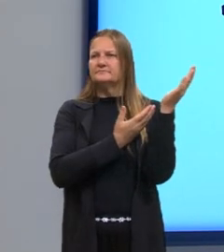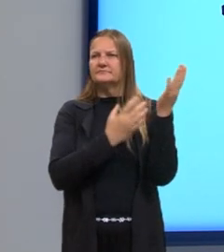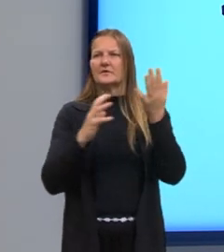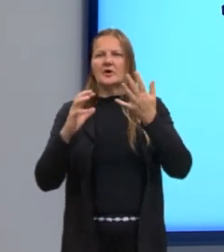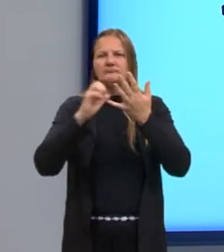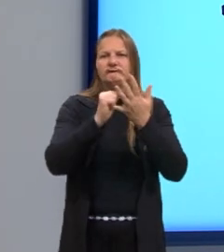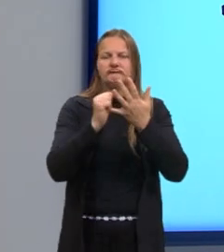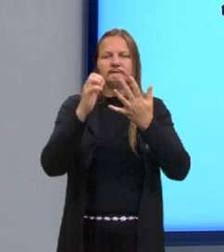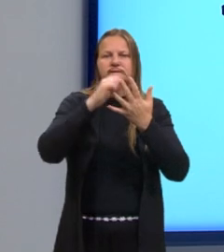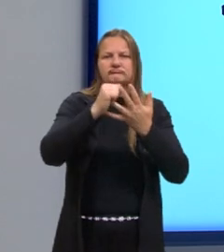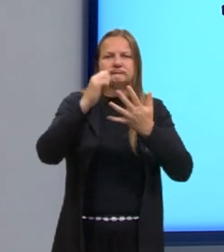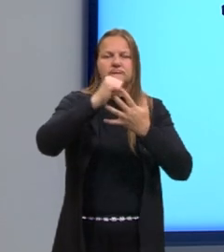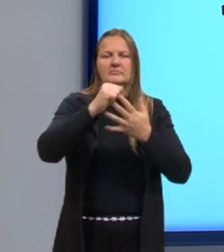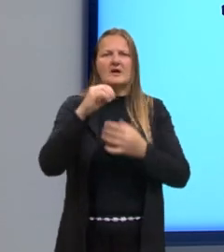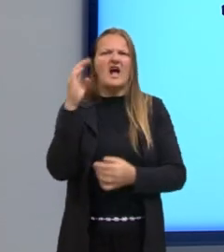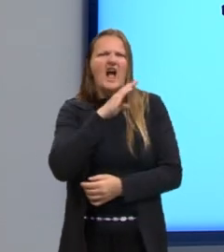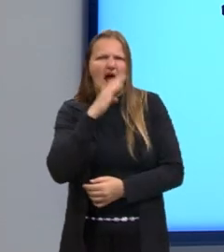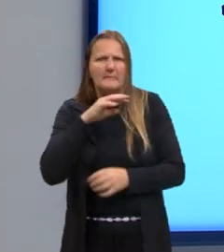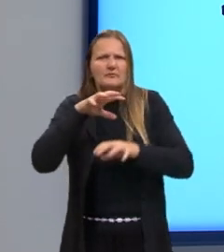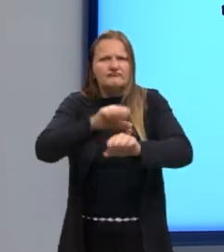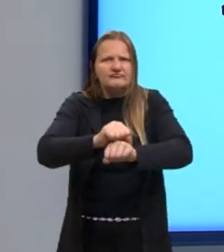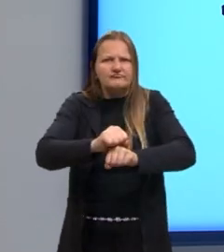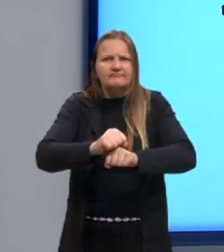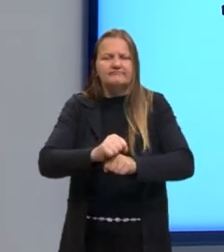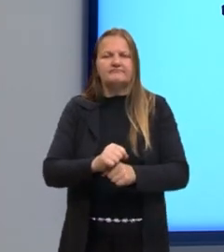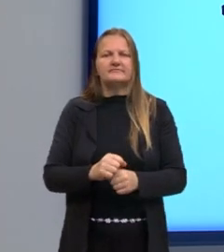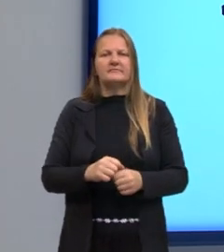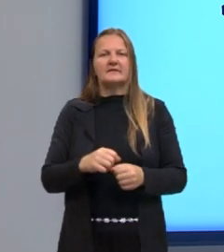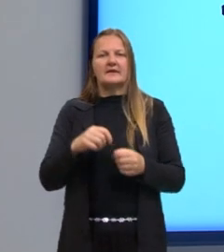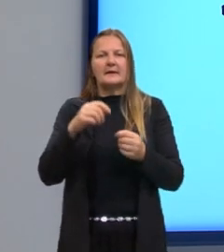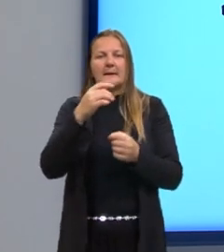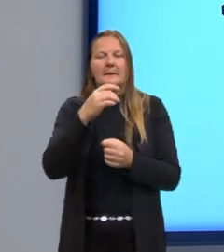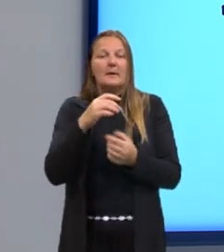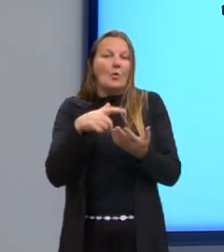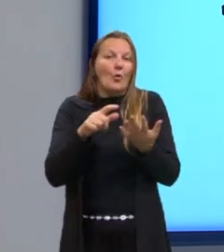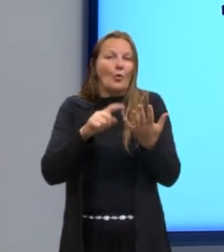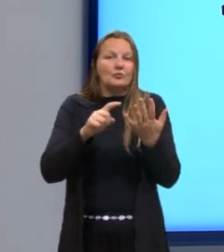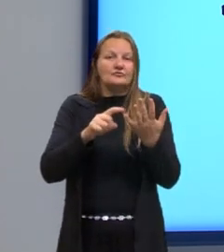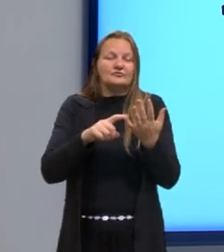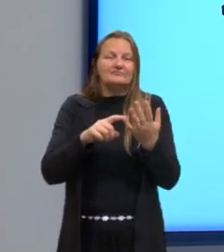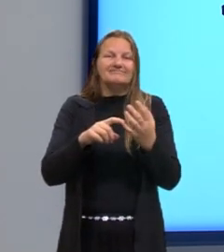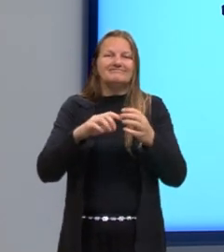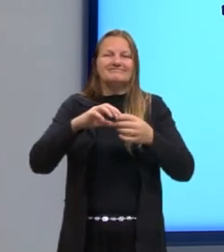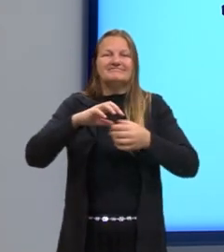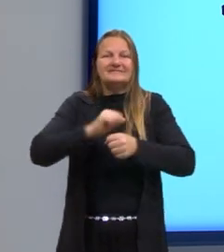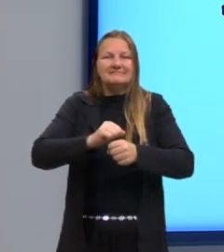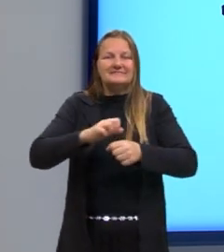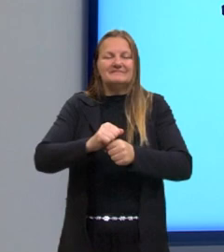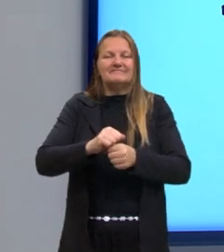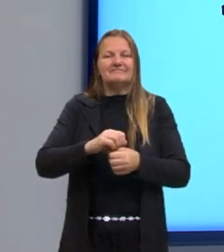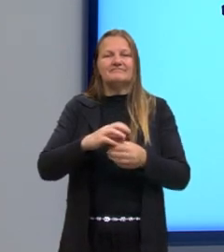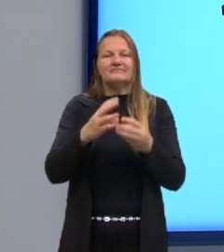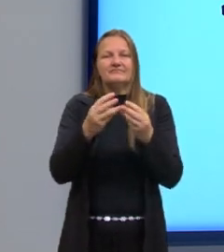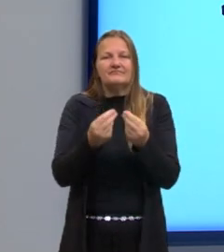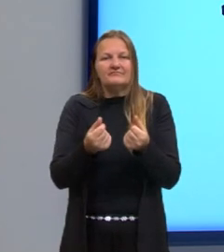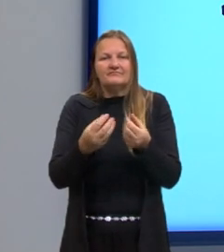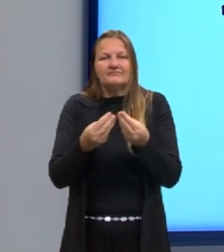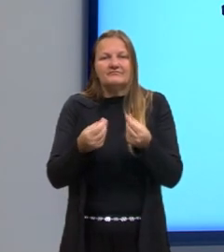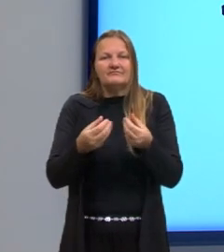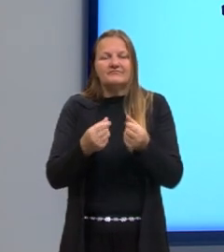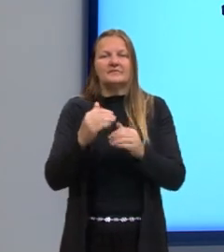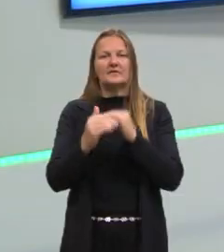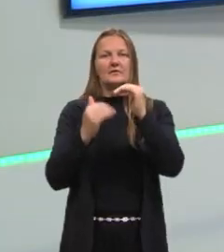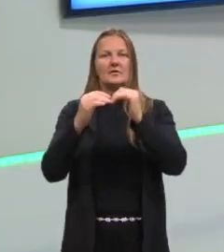são mais rápidos, as presas, elas vão ser selecionadas presas mais rápidas. Então, vai evoluir